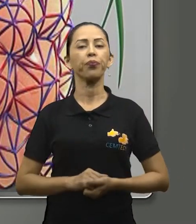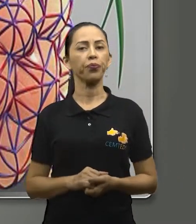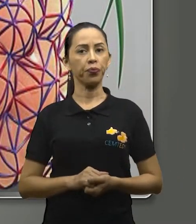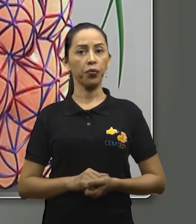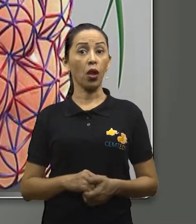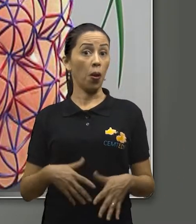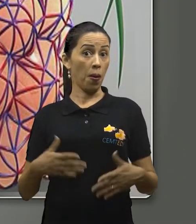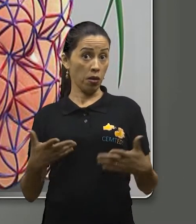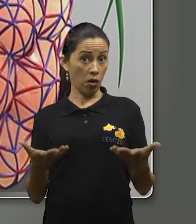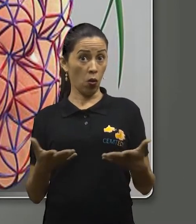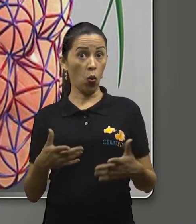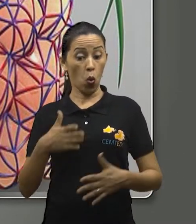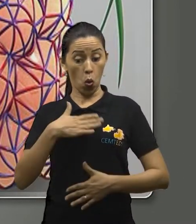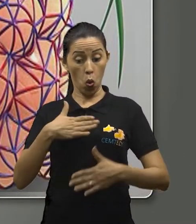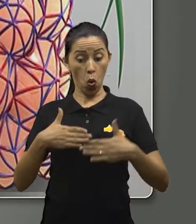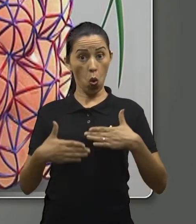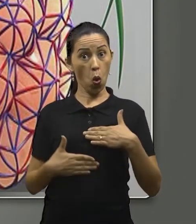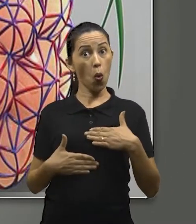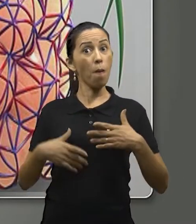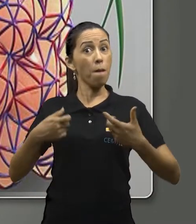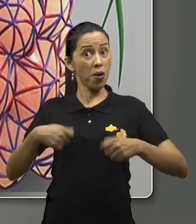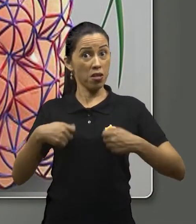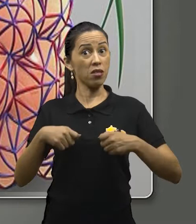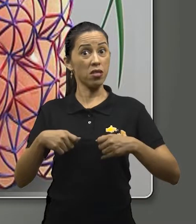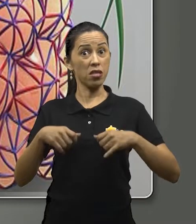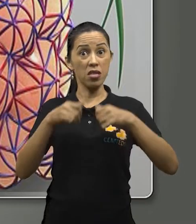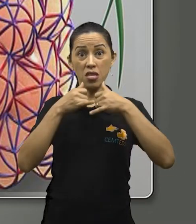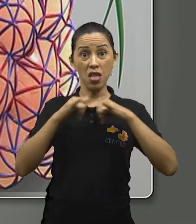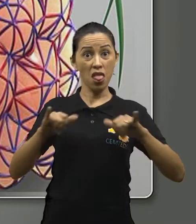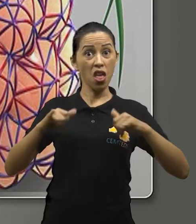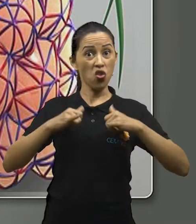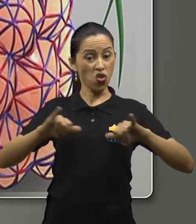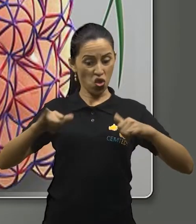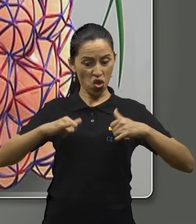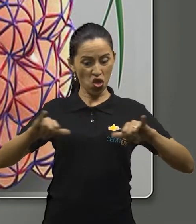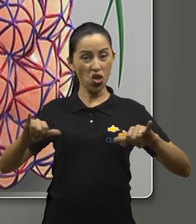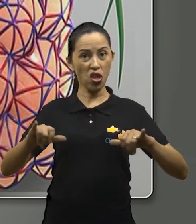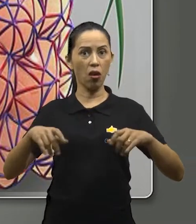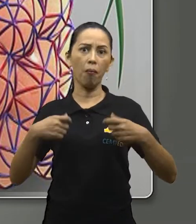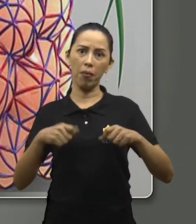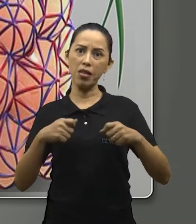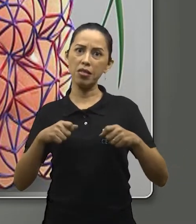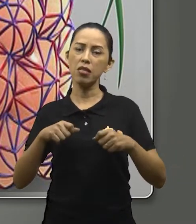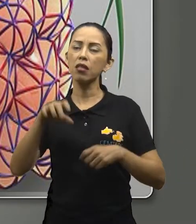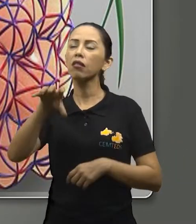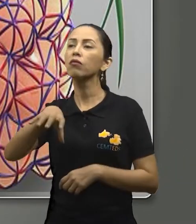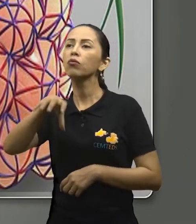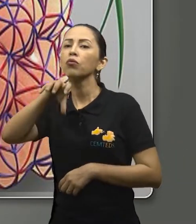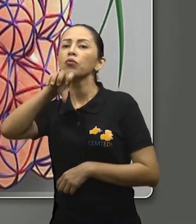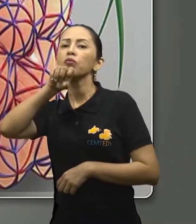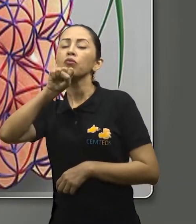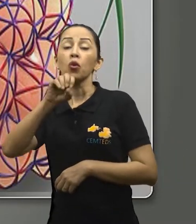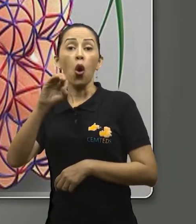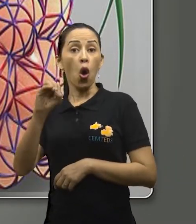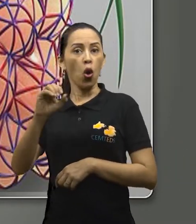os nutrientes precisam de oxigênio. O gás oxigênio é absorvido no sistema respiratório,